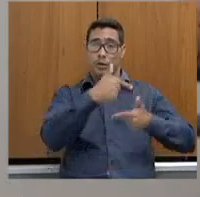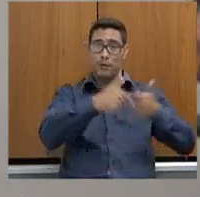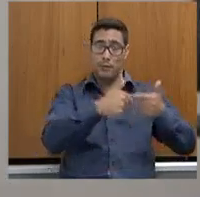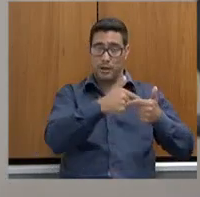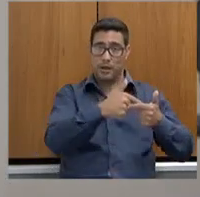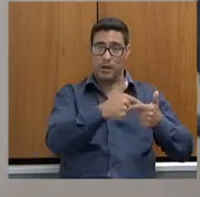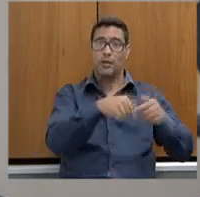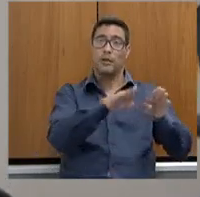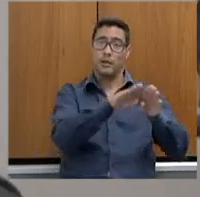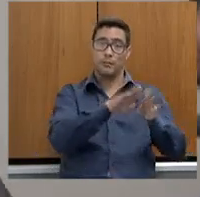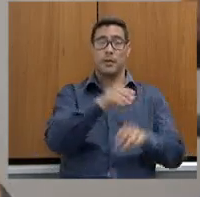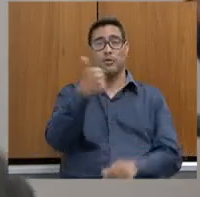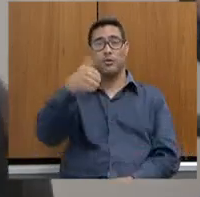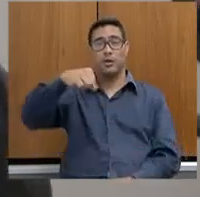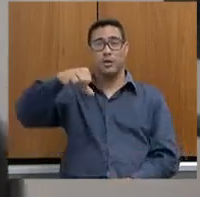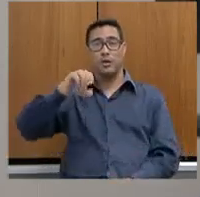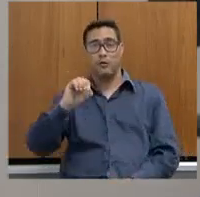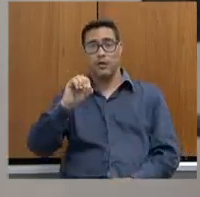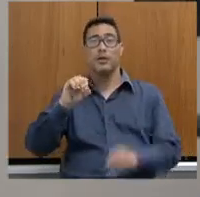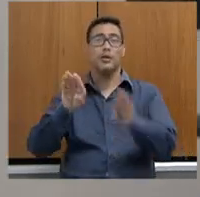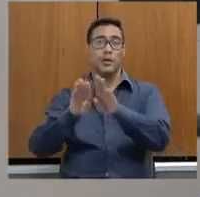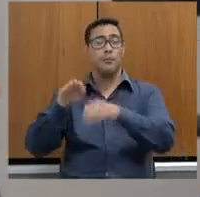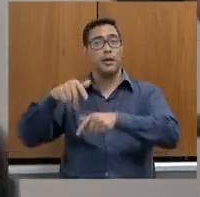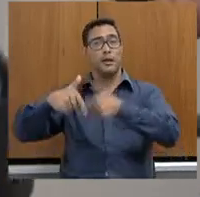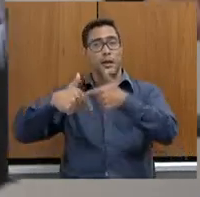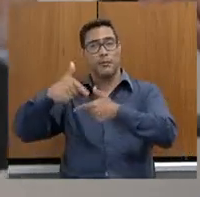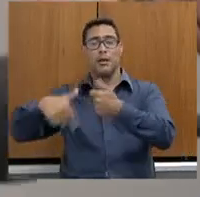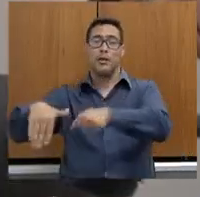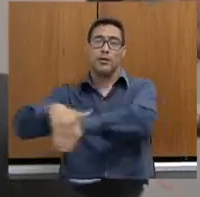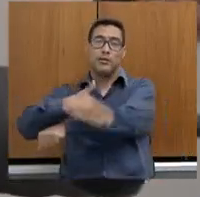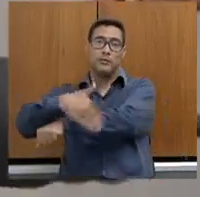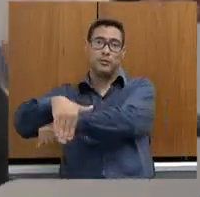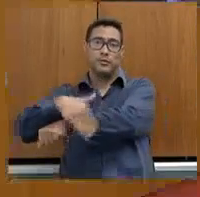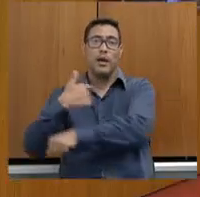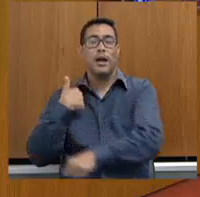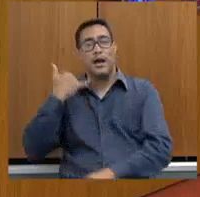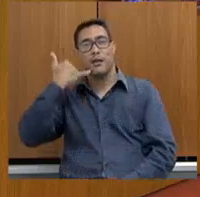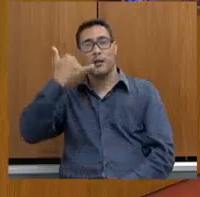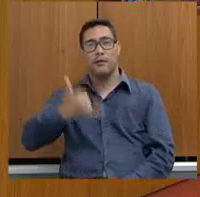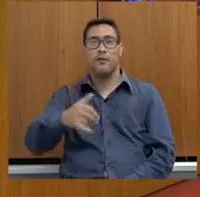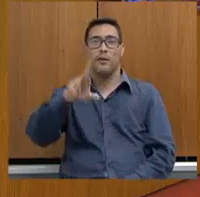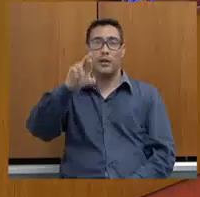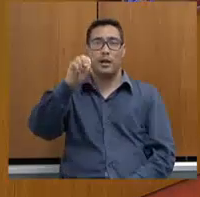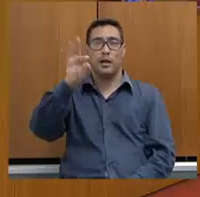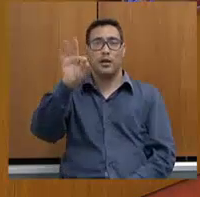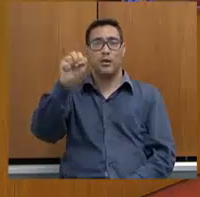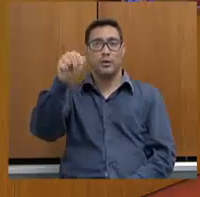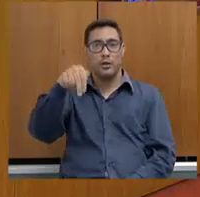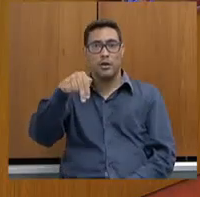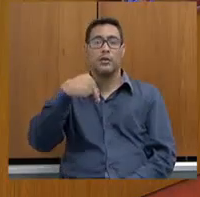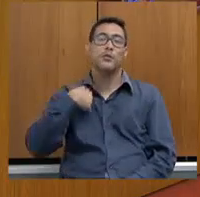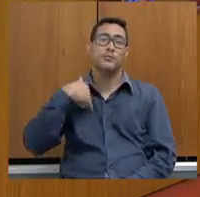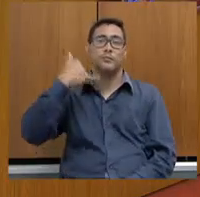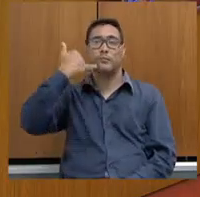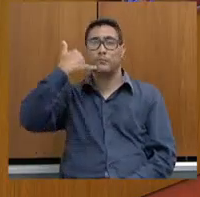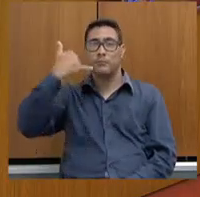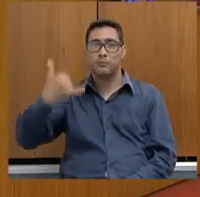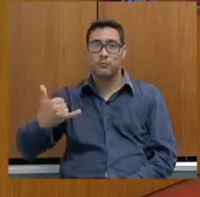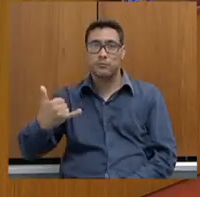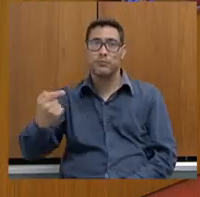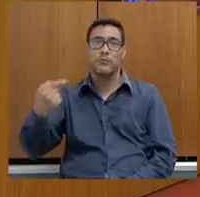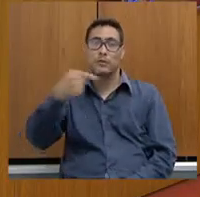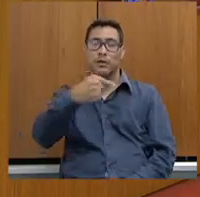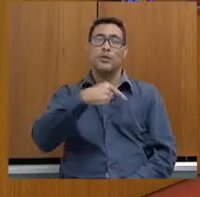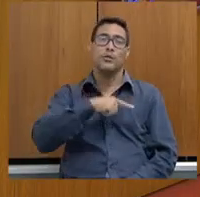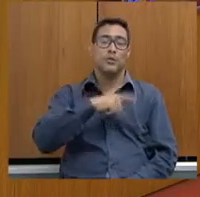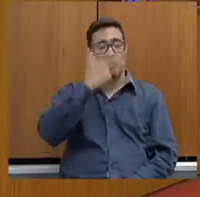rádio operador. Aí a viatura ligava, viu, Bruno? A viatura da Rotam estava lá. Pegava o rádio. Ô, Copom, estou aqui com